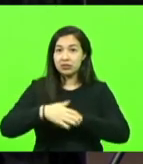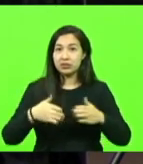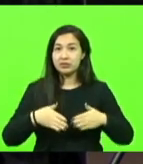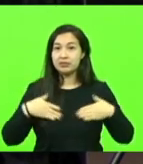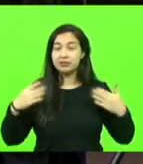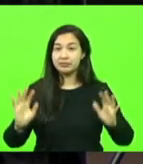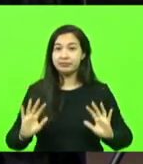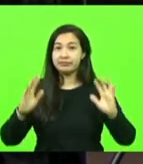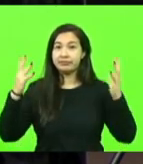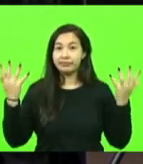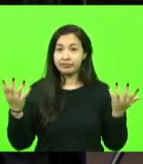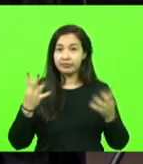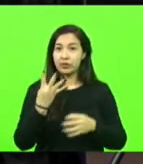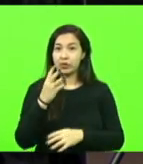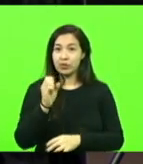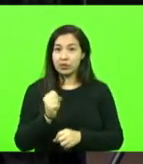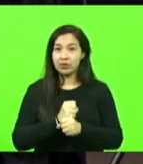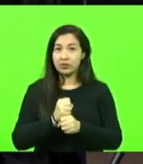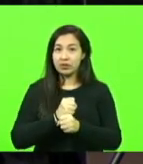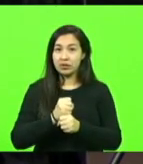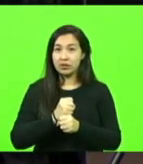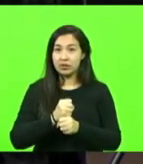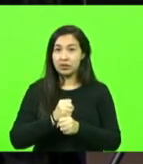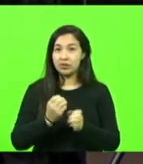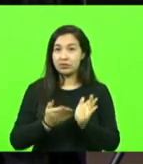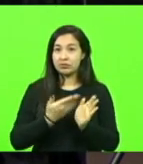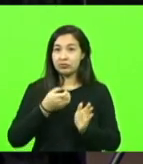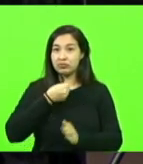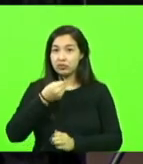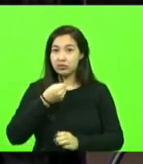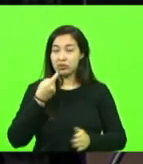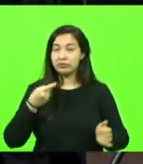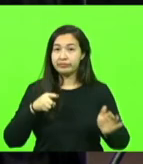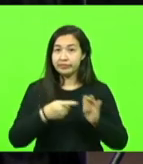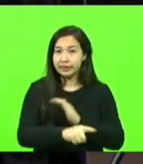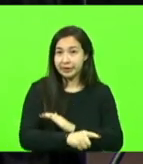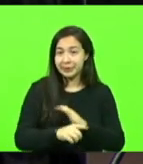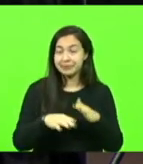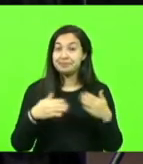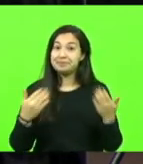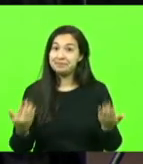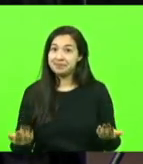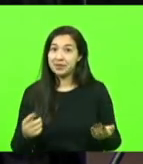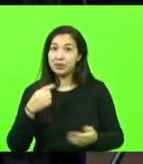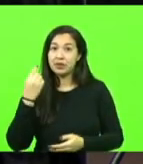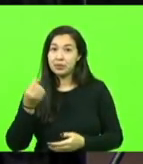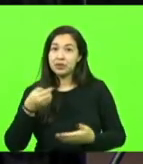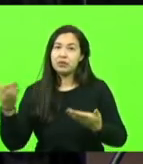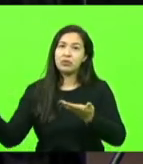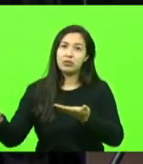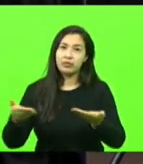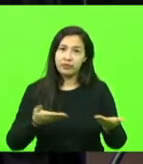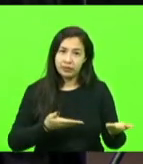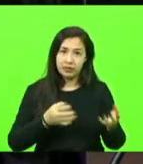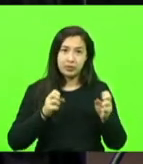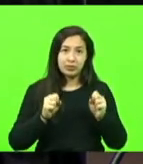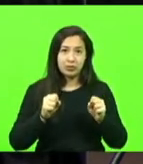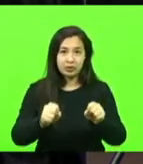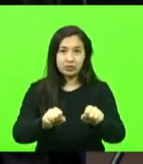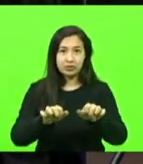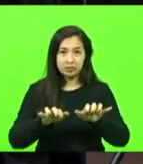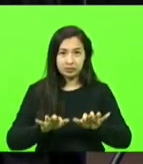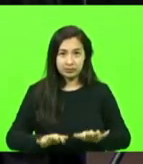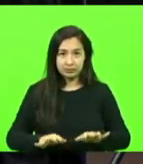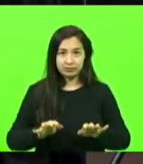anos da Associação dos Jornais do Interior. Então, portanto, os deputados estão convocados para a sessão solene na